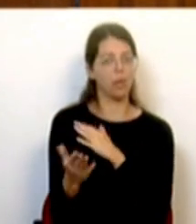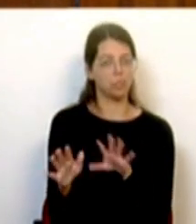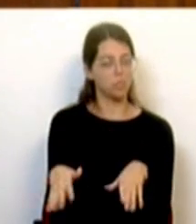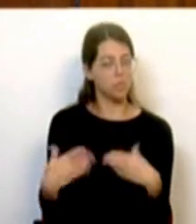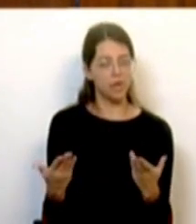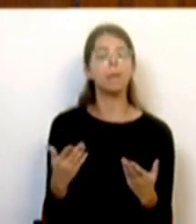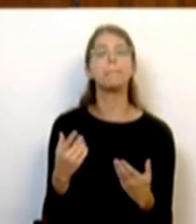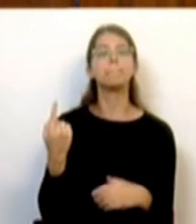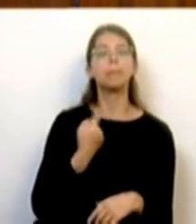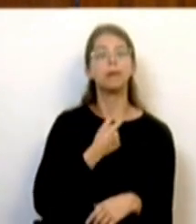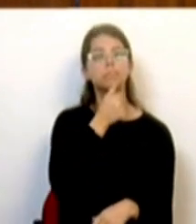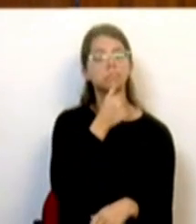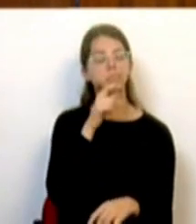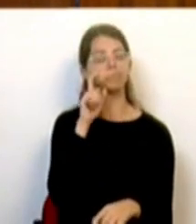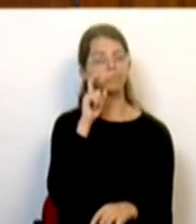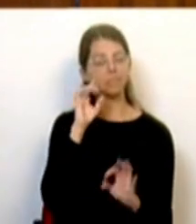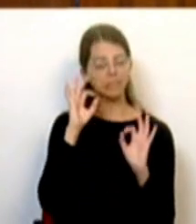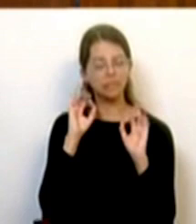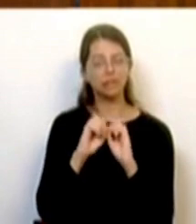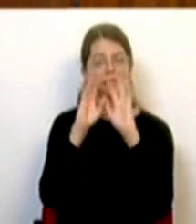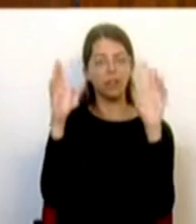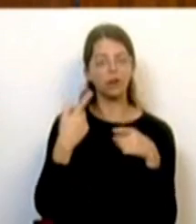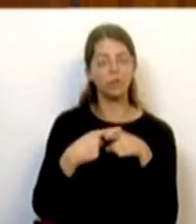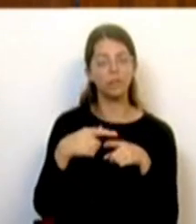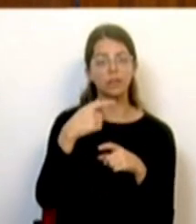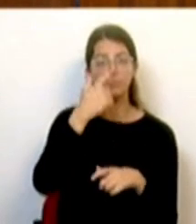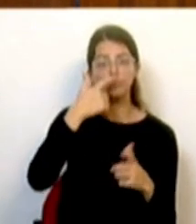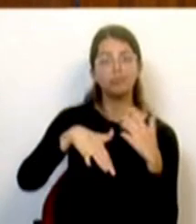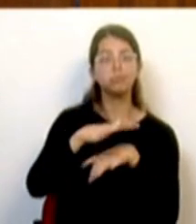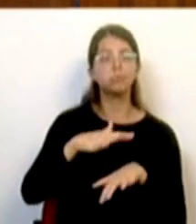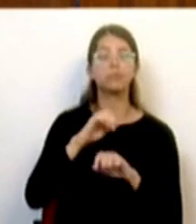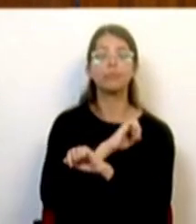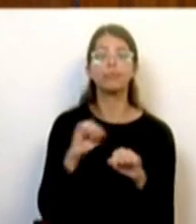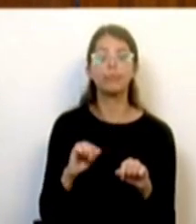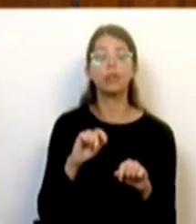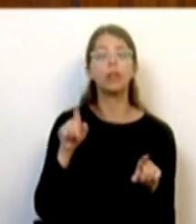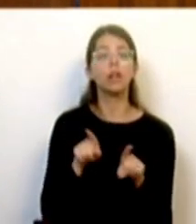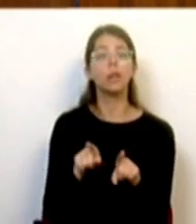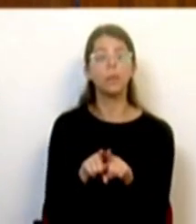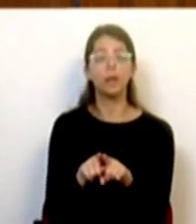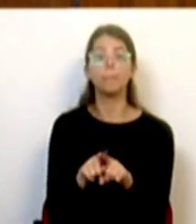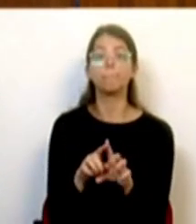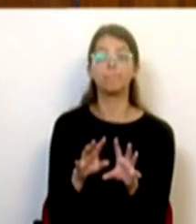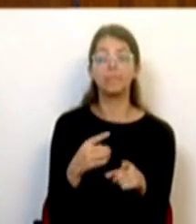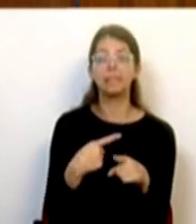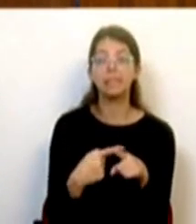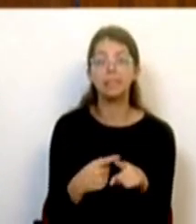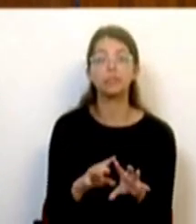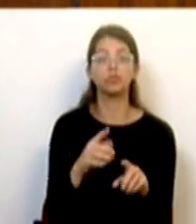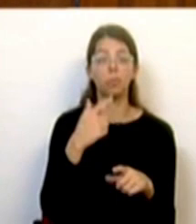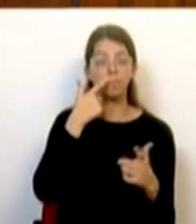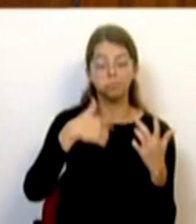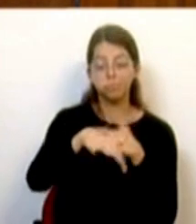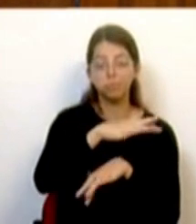que ser capaz de defender o interesse público, que mais não é do que conciliar todos os interesses